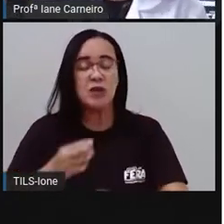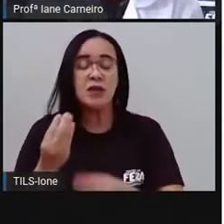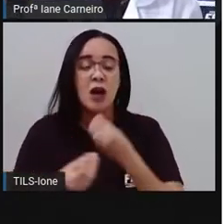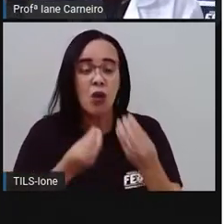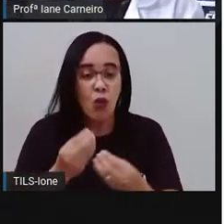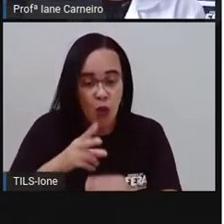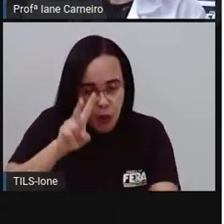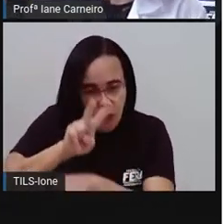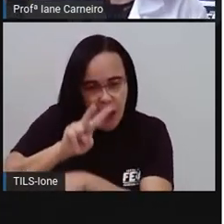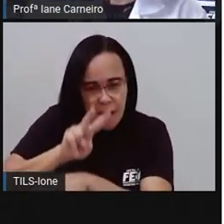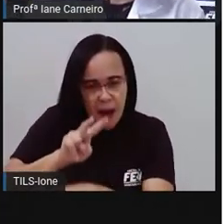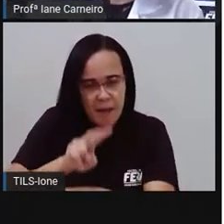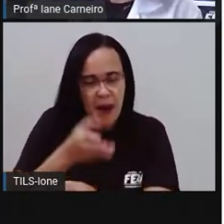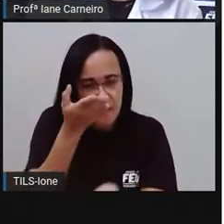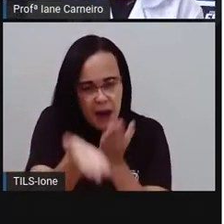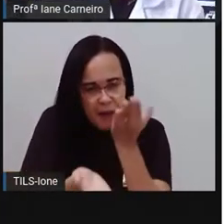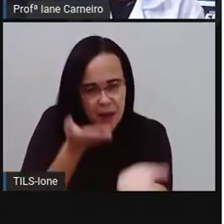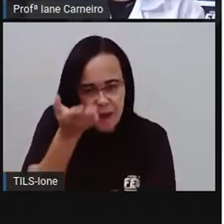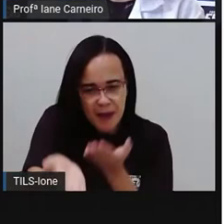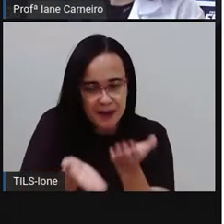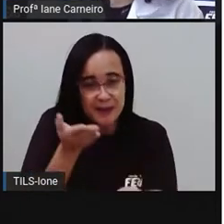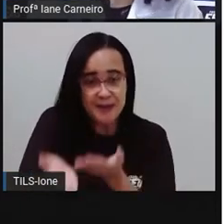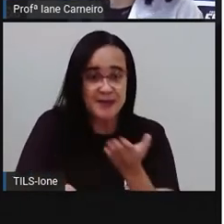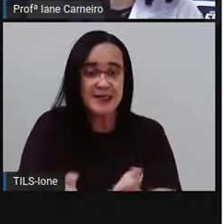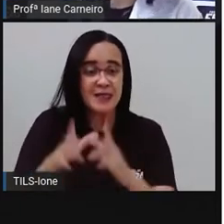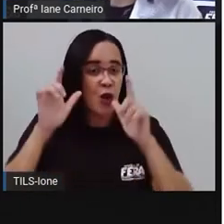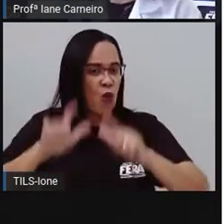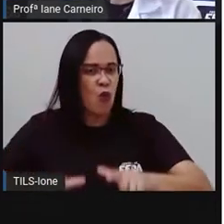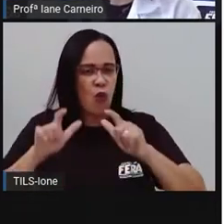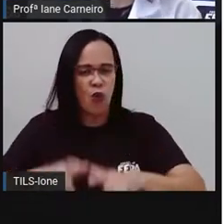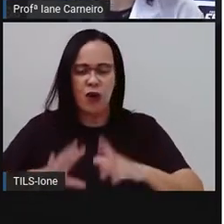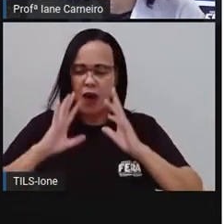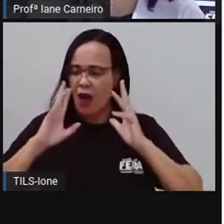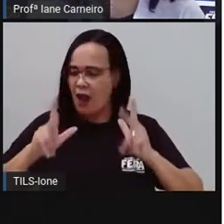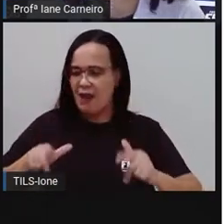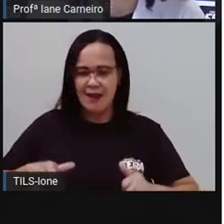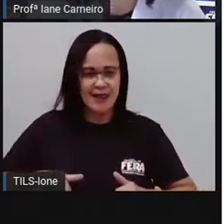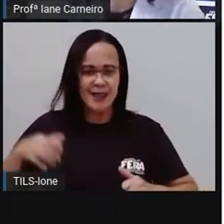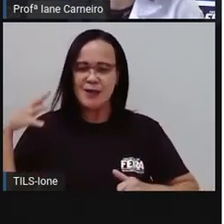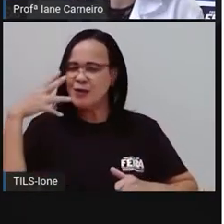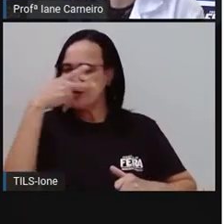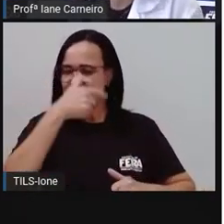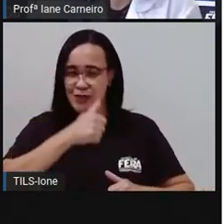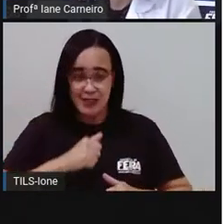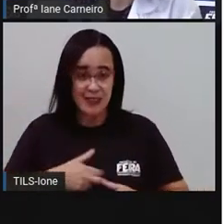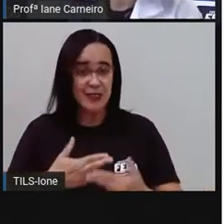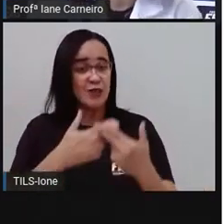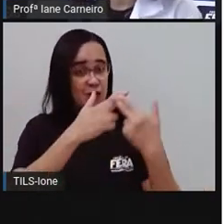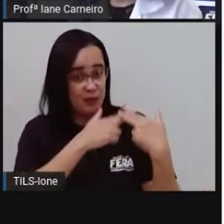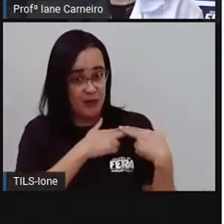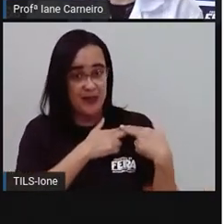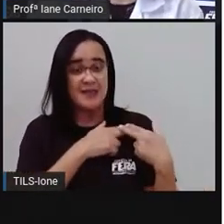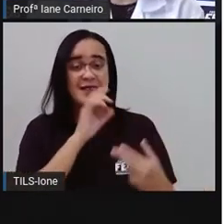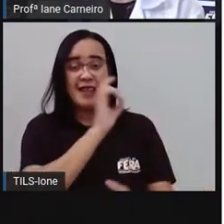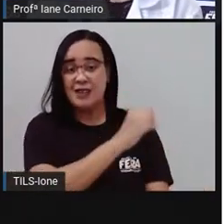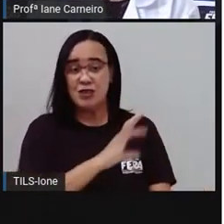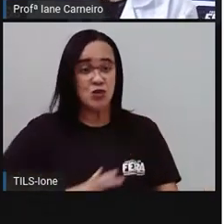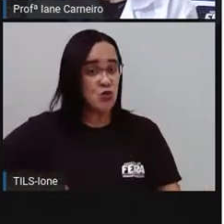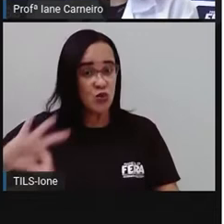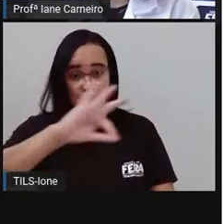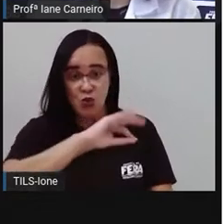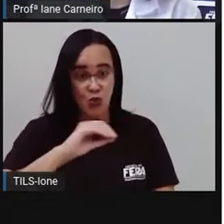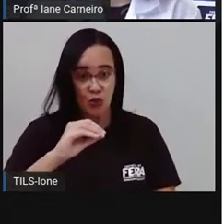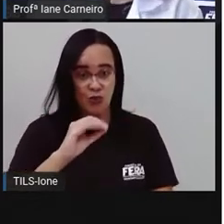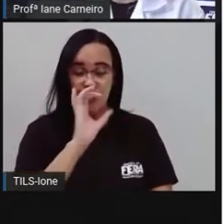um ambiente muito mais agradável pra gente conviver, né? E isso é responsabilidade de todo mundo. Claro que o